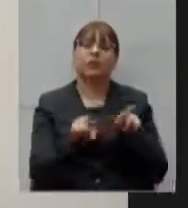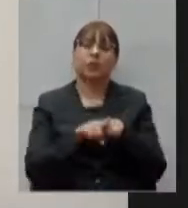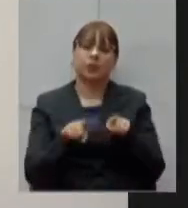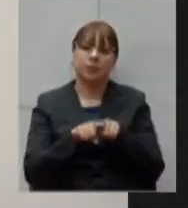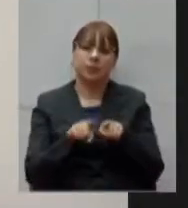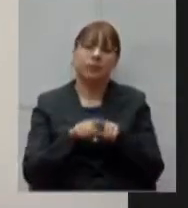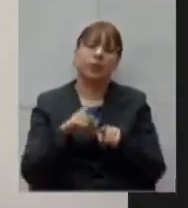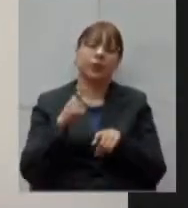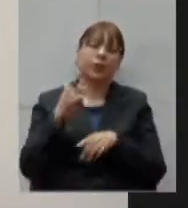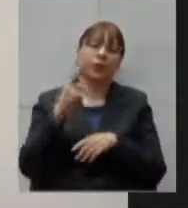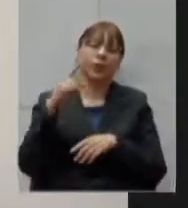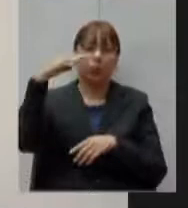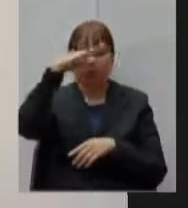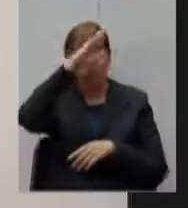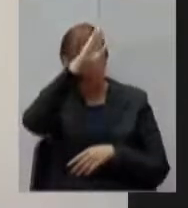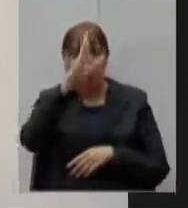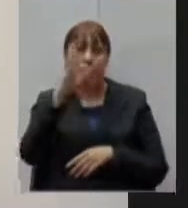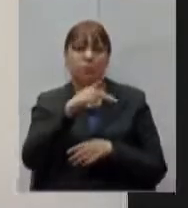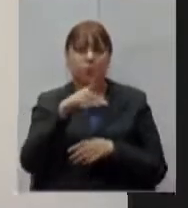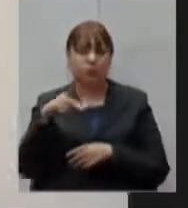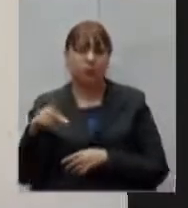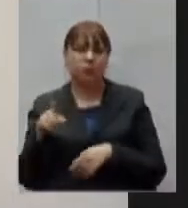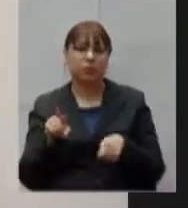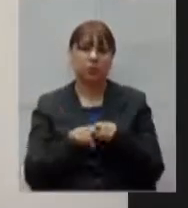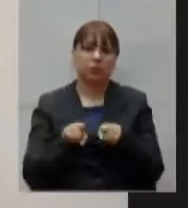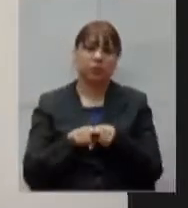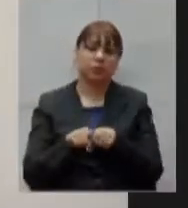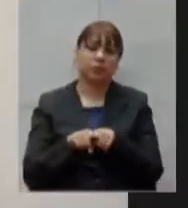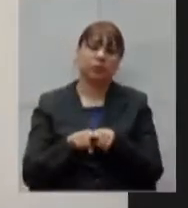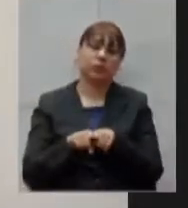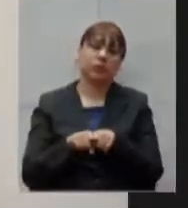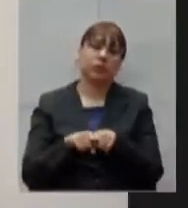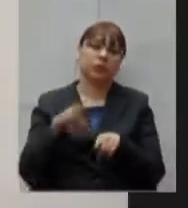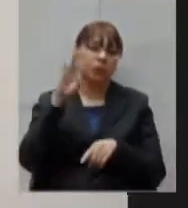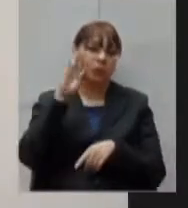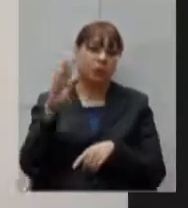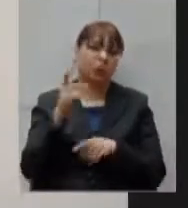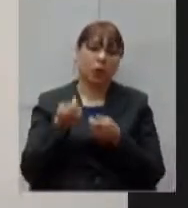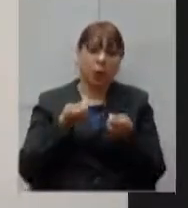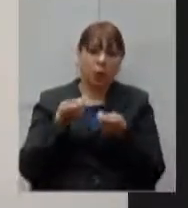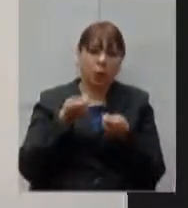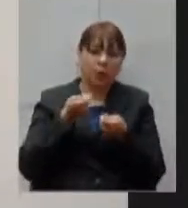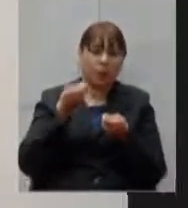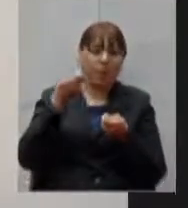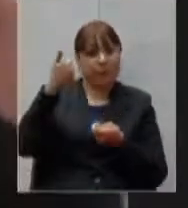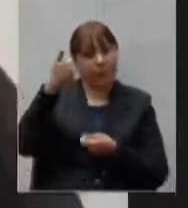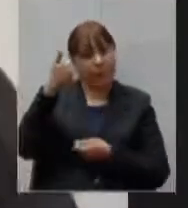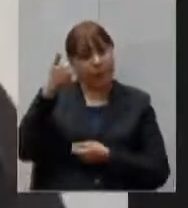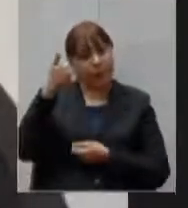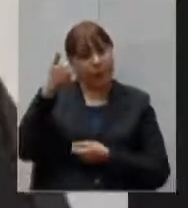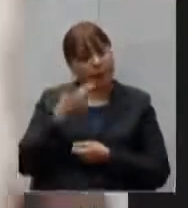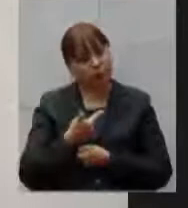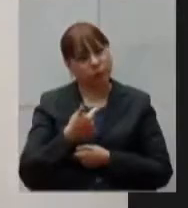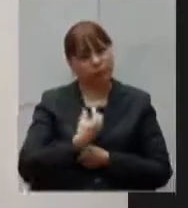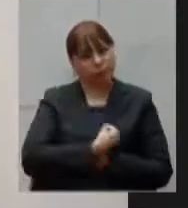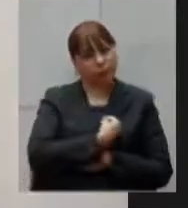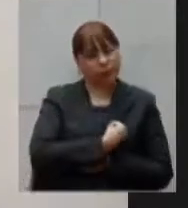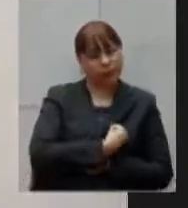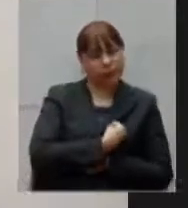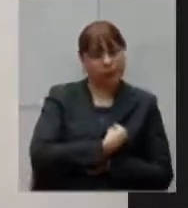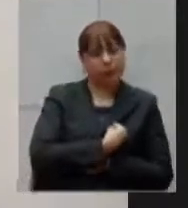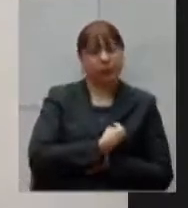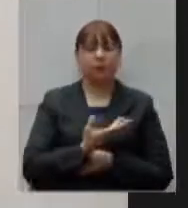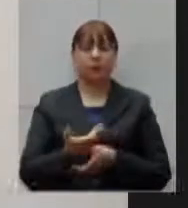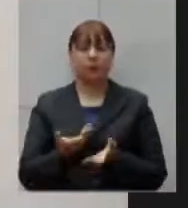nefasta assim como parte da elite mineira que priorizaram a economia e não a vida pouca testagem